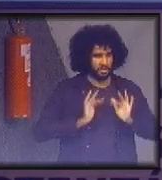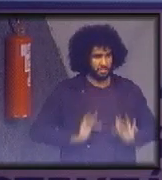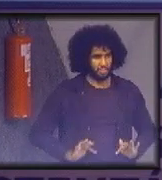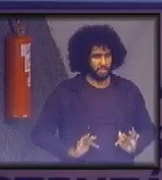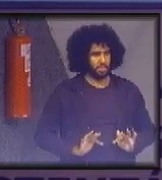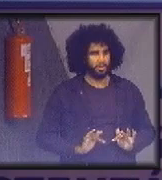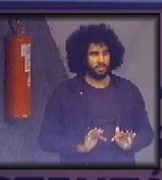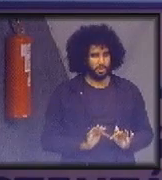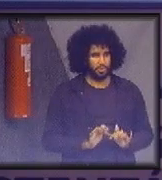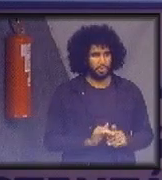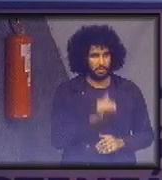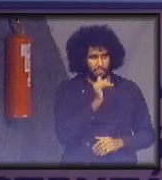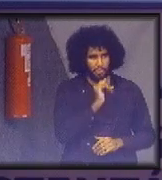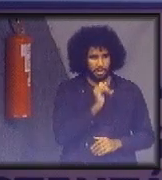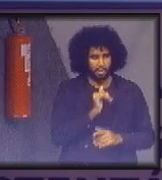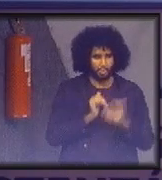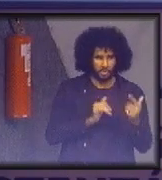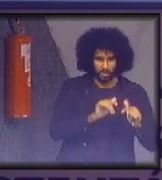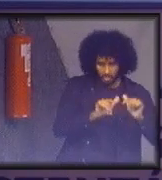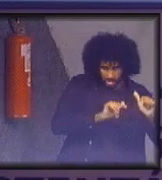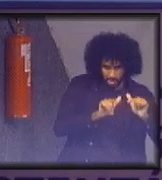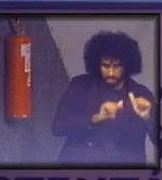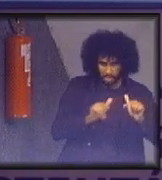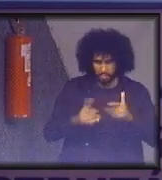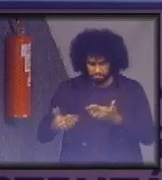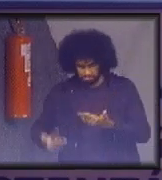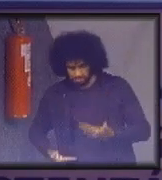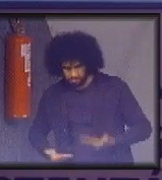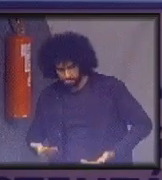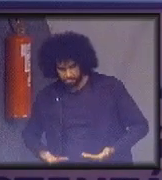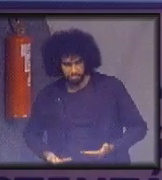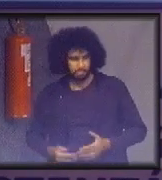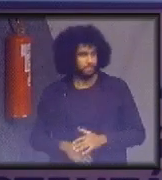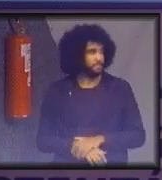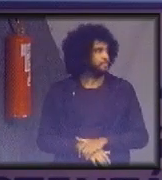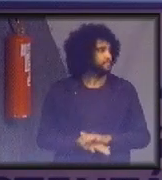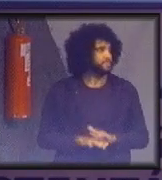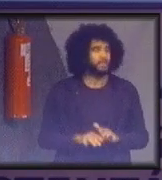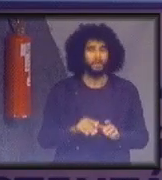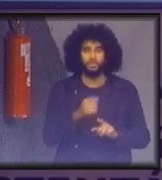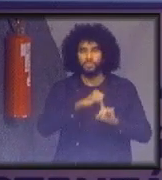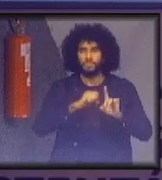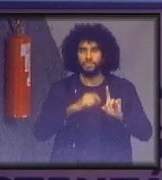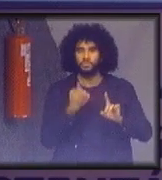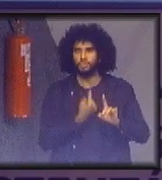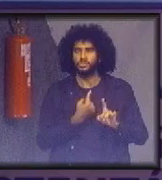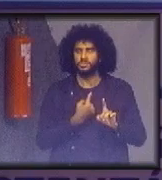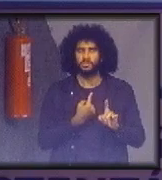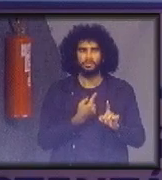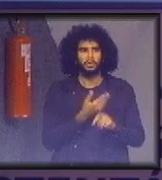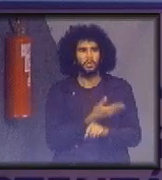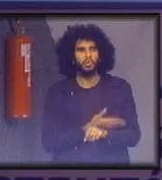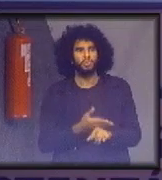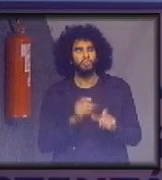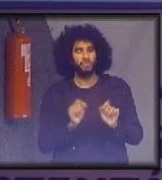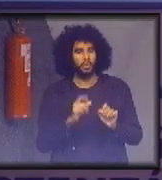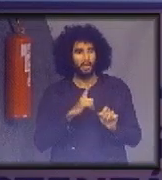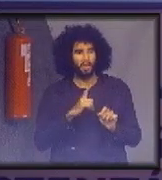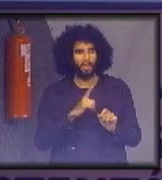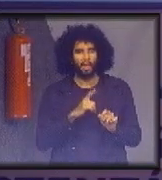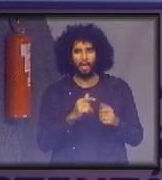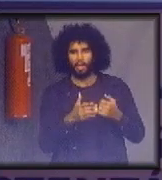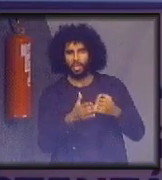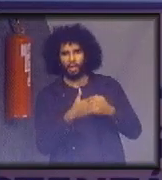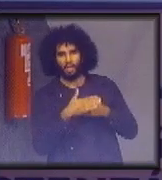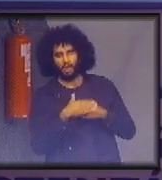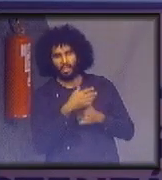versus o serviço. Nós vivemos numa sociedade em que a tendência de cada um de nós é ter a posse das coisas e não